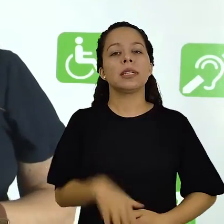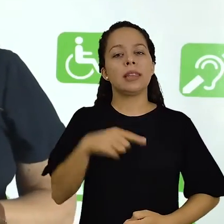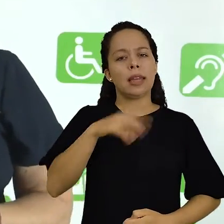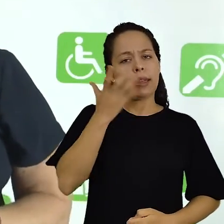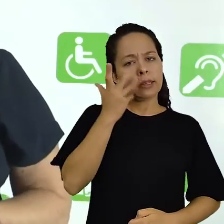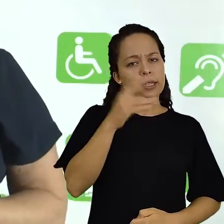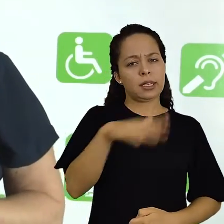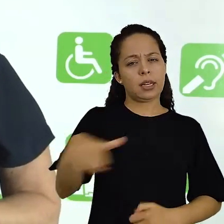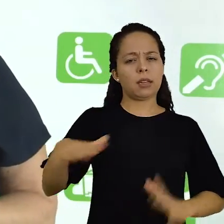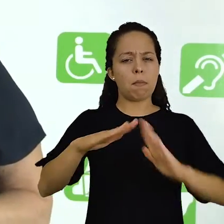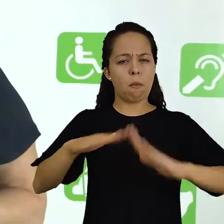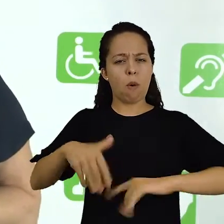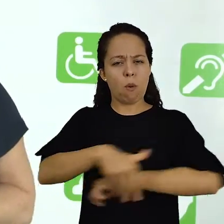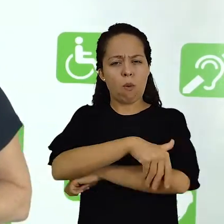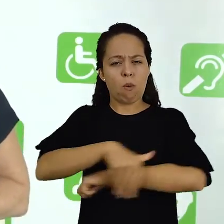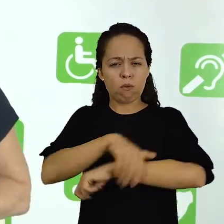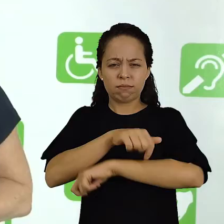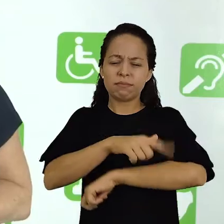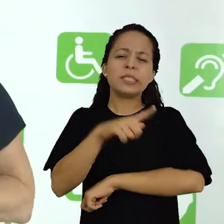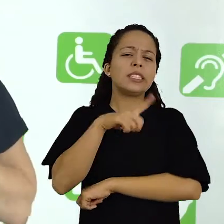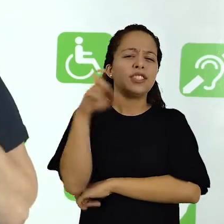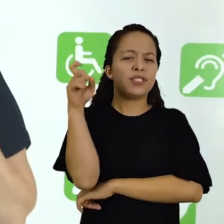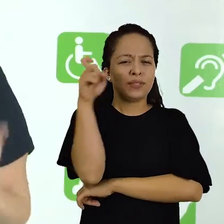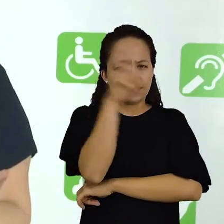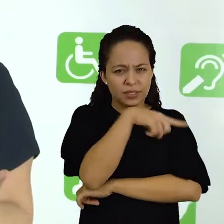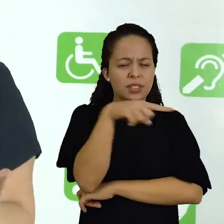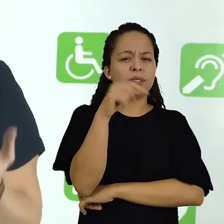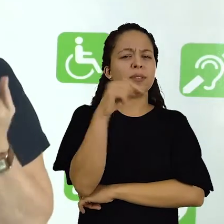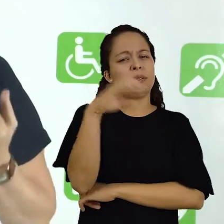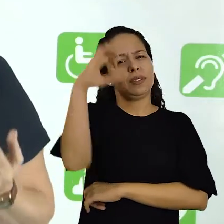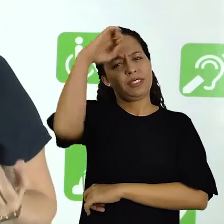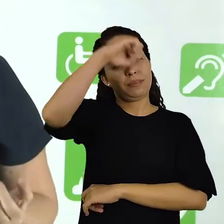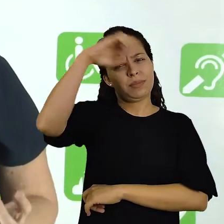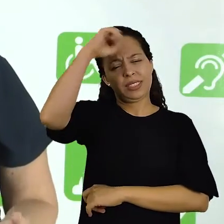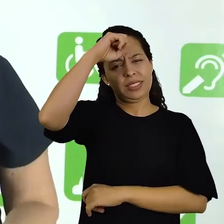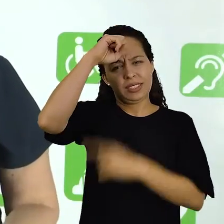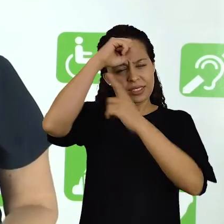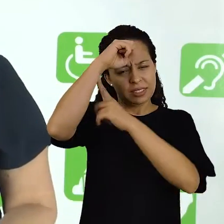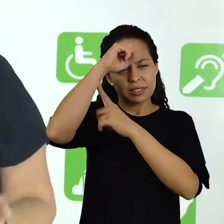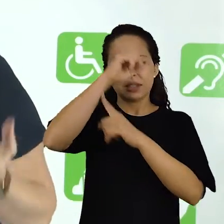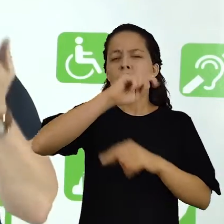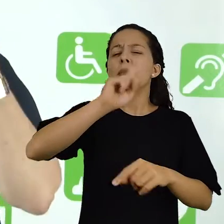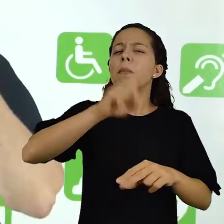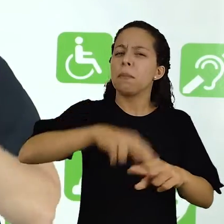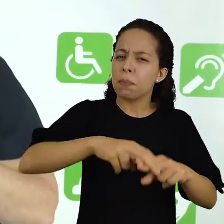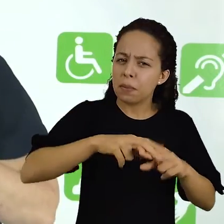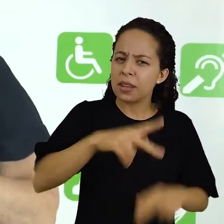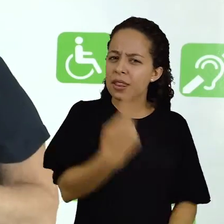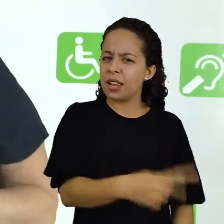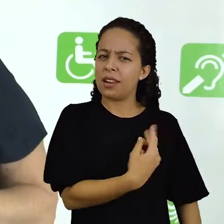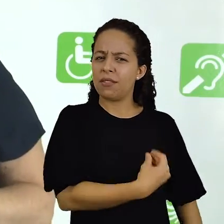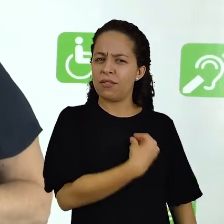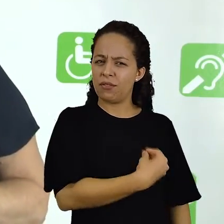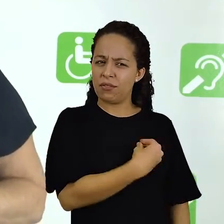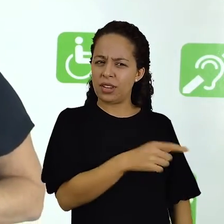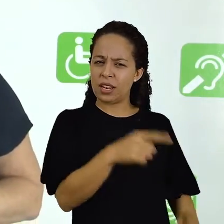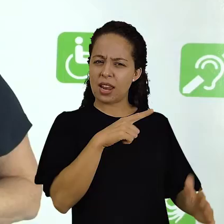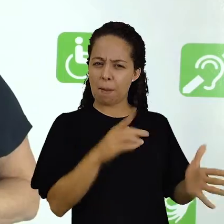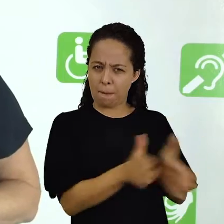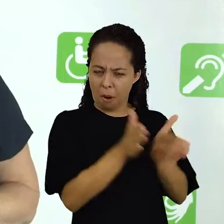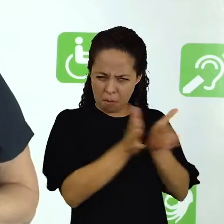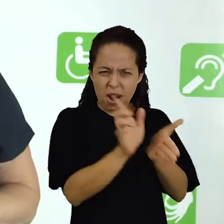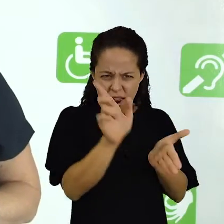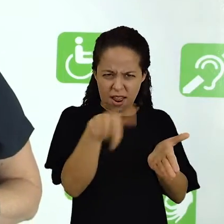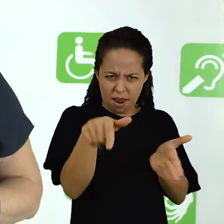As crianças de rua têm dificuldades de aprendizado decorrente de suas condições de vida? A